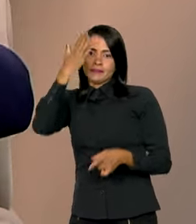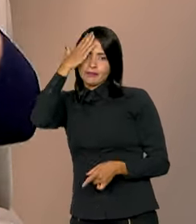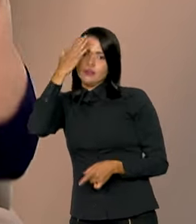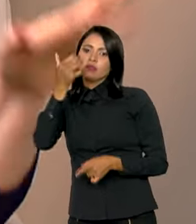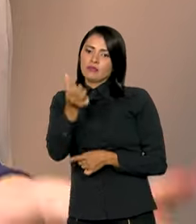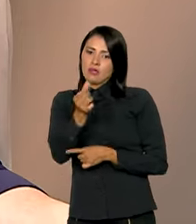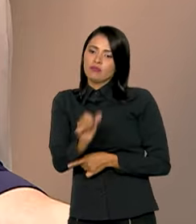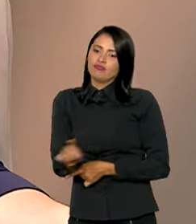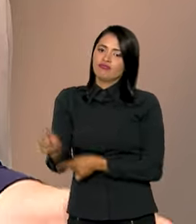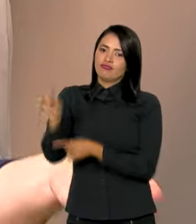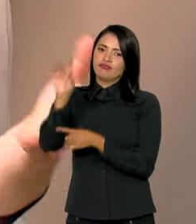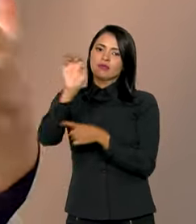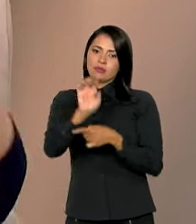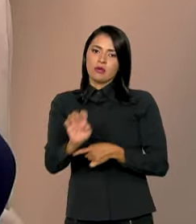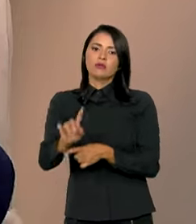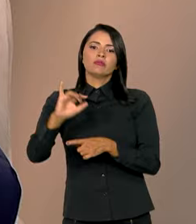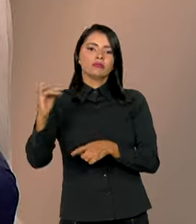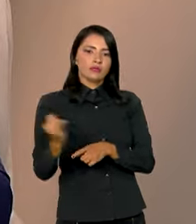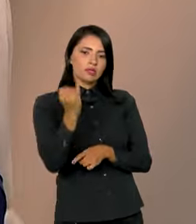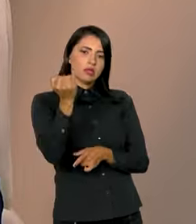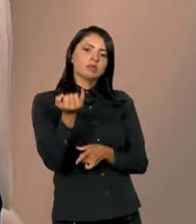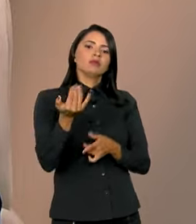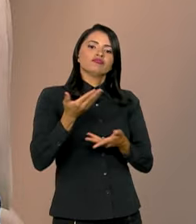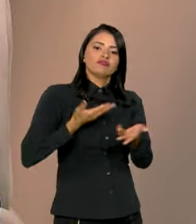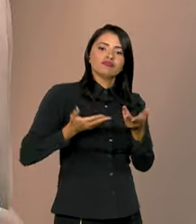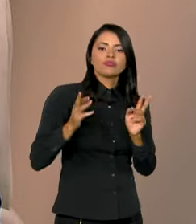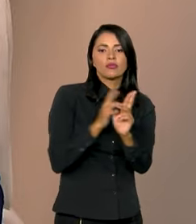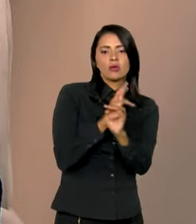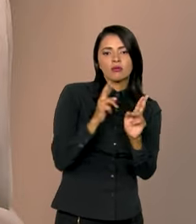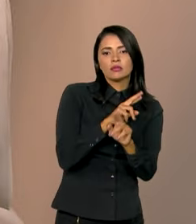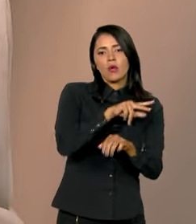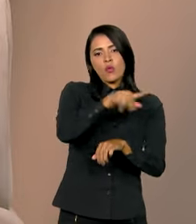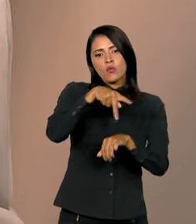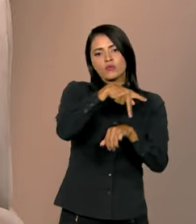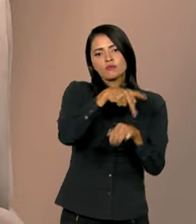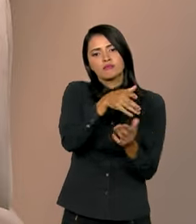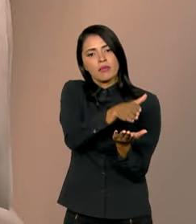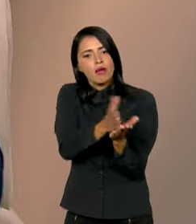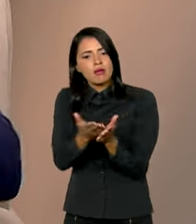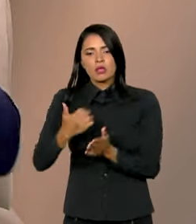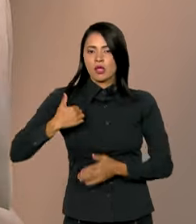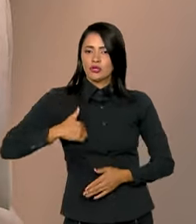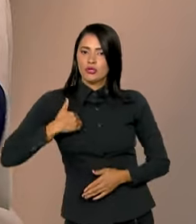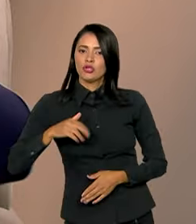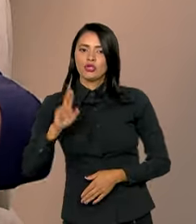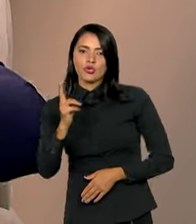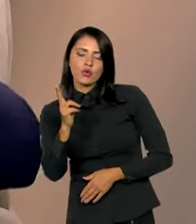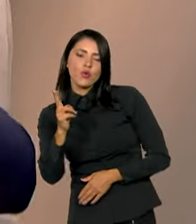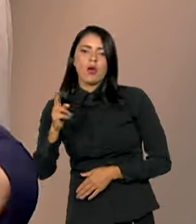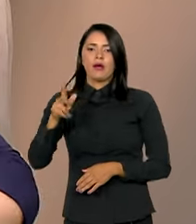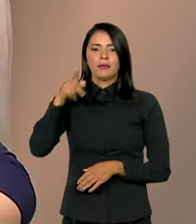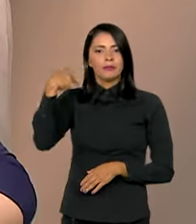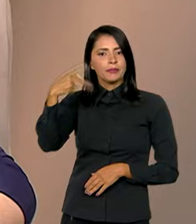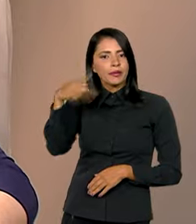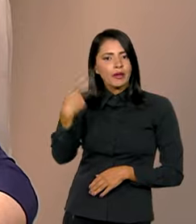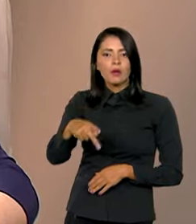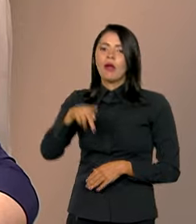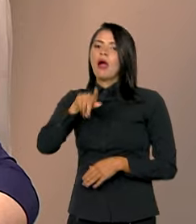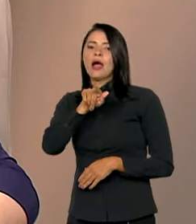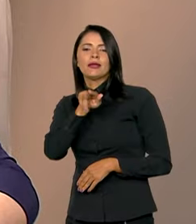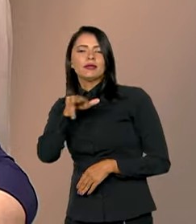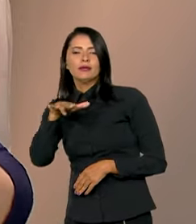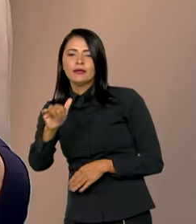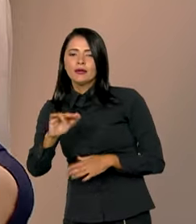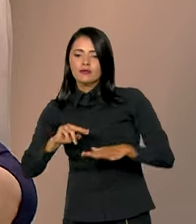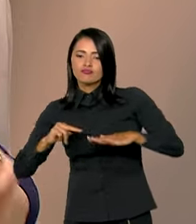dão para os países fronteiriços a relação, o quanto é importante a relação com a Argentina, com o Uruguai, com o Paraguai, com Guiana, com todos os países da